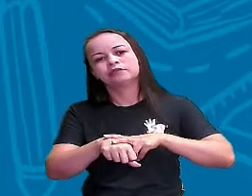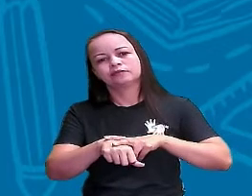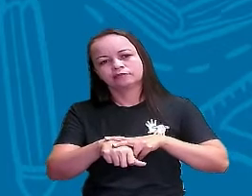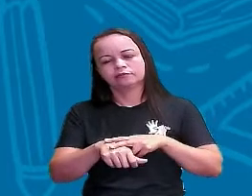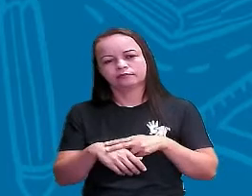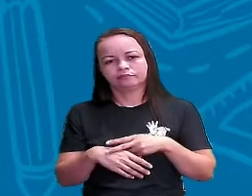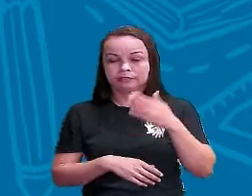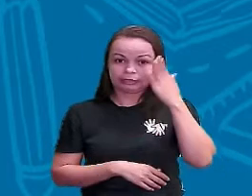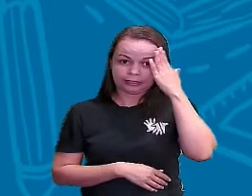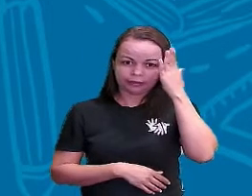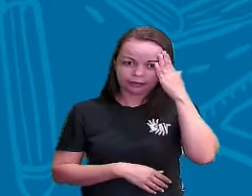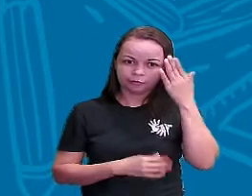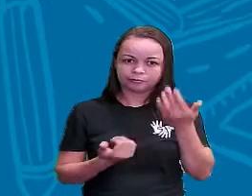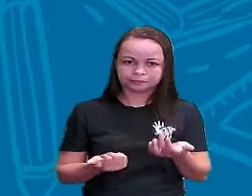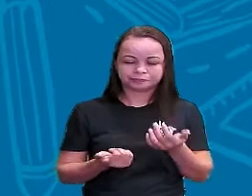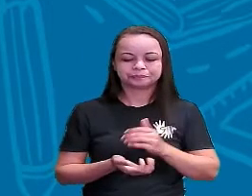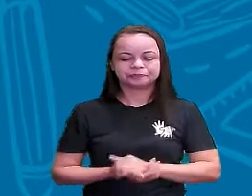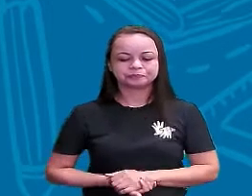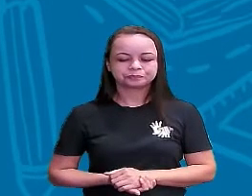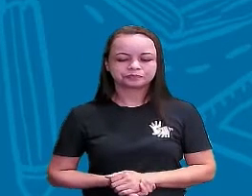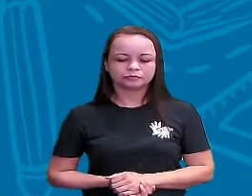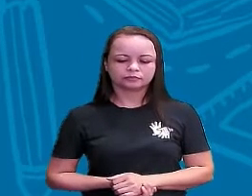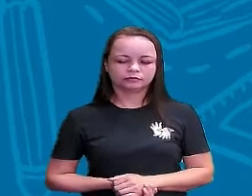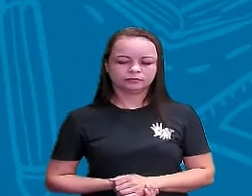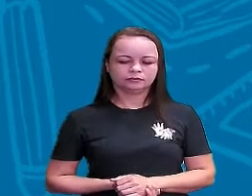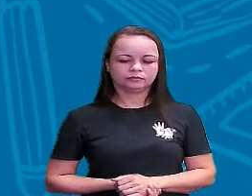Entendeu? Se ligou agora? Vamos lá